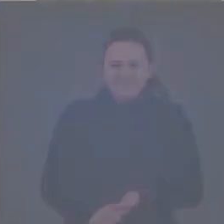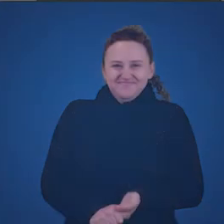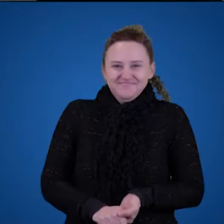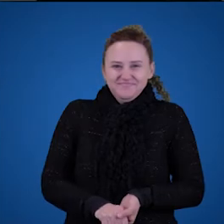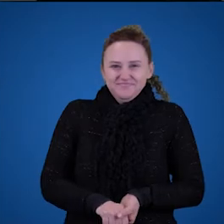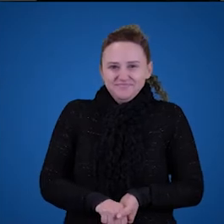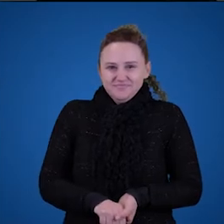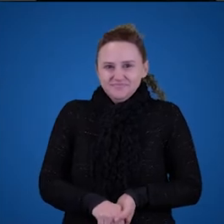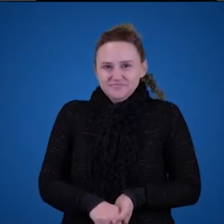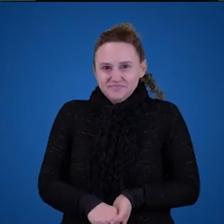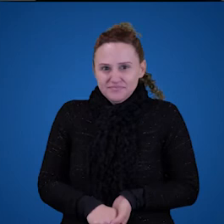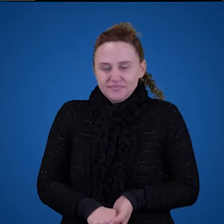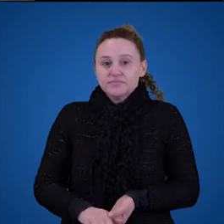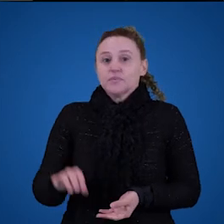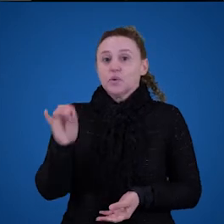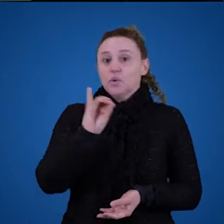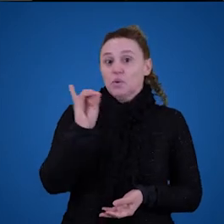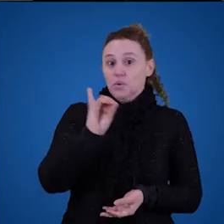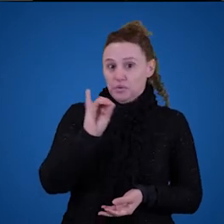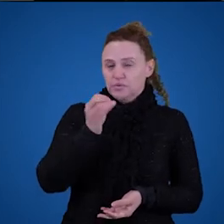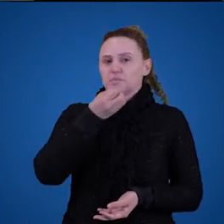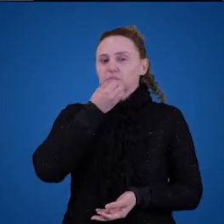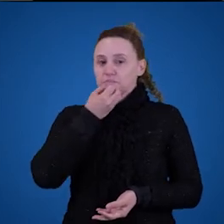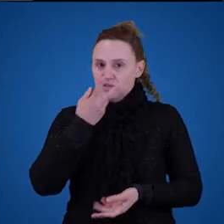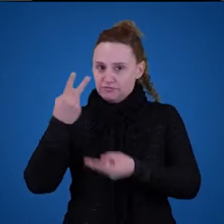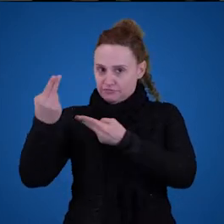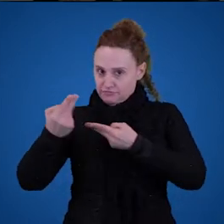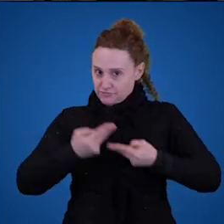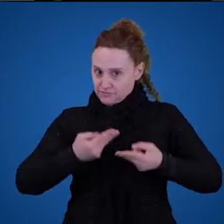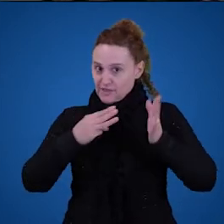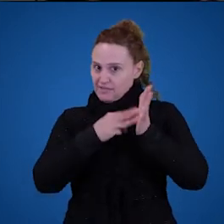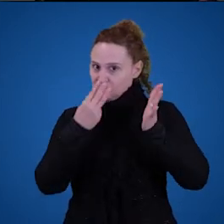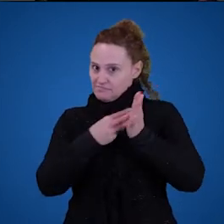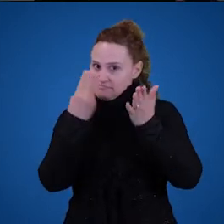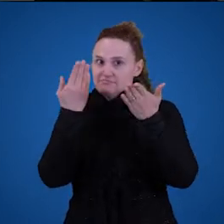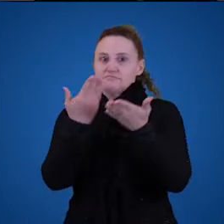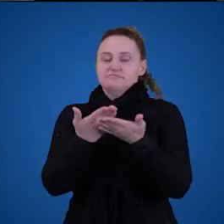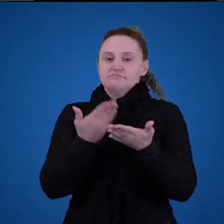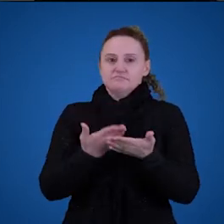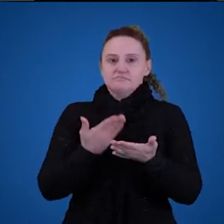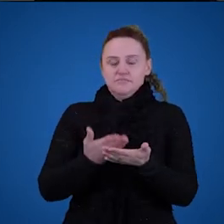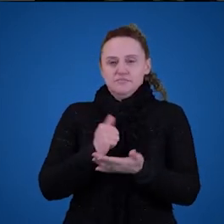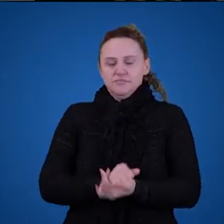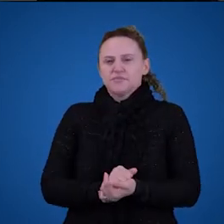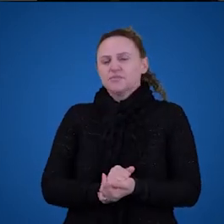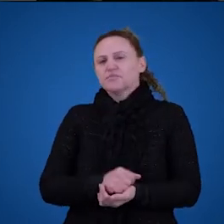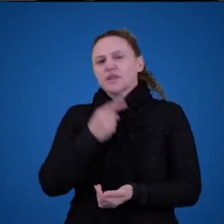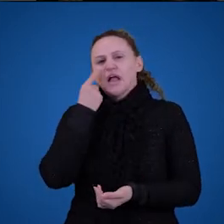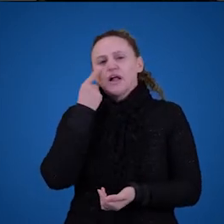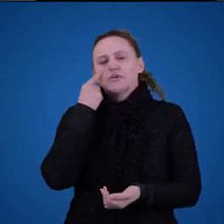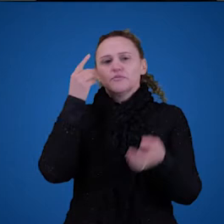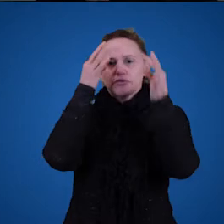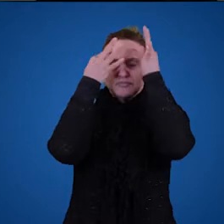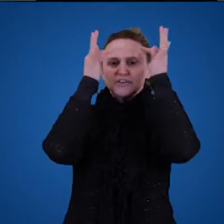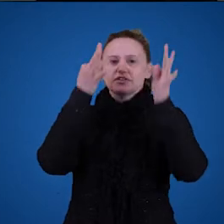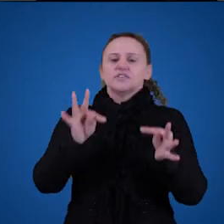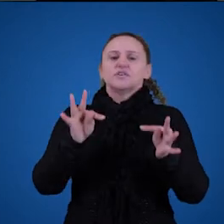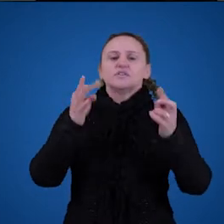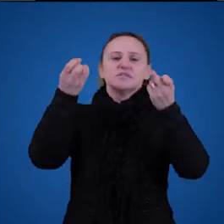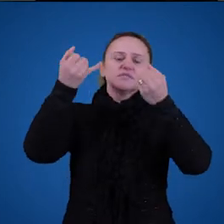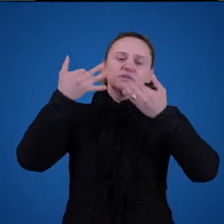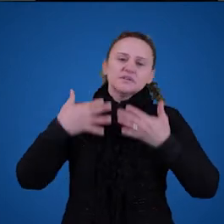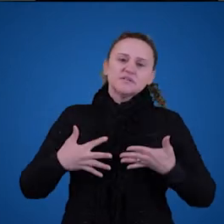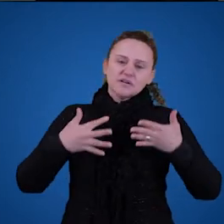Olá turma, sejam bem-vindos à nossa terceira aula. Agora nós vamos de fato começar a explorar as teorias que tentam explicar o